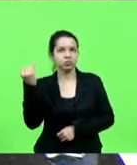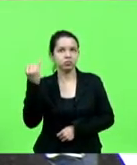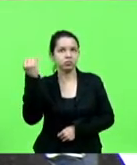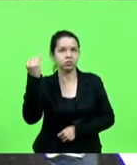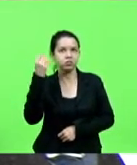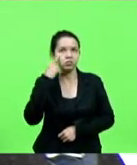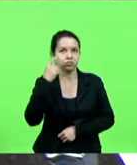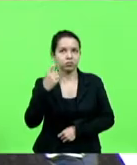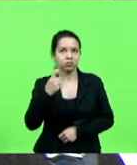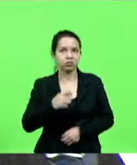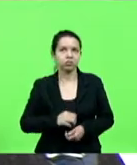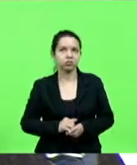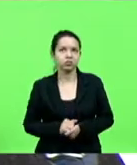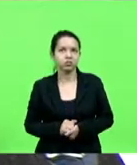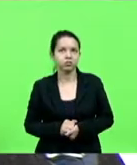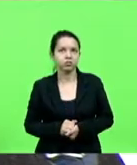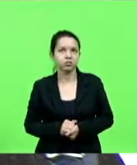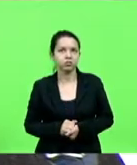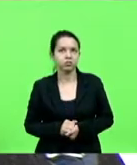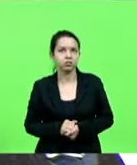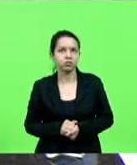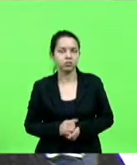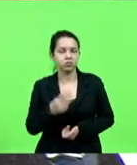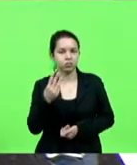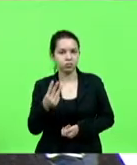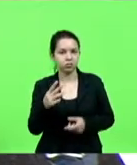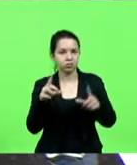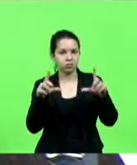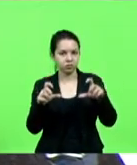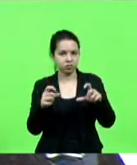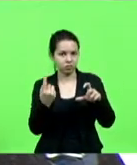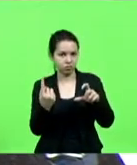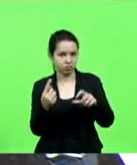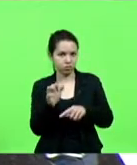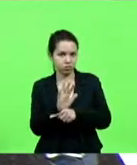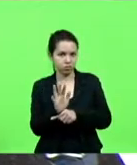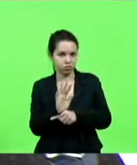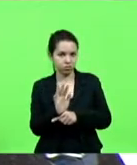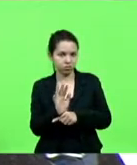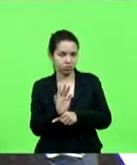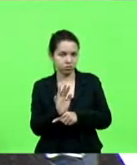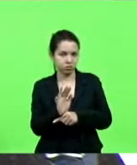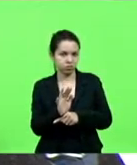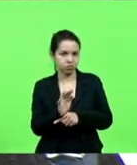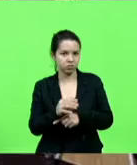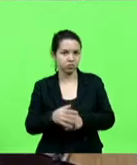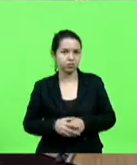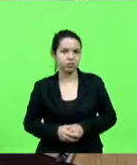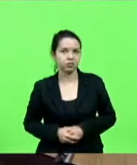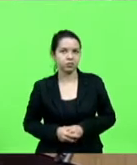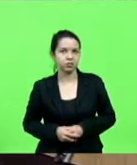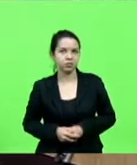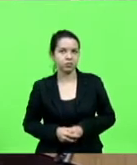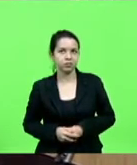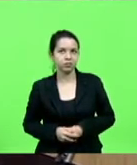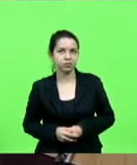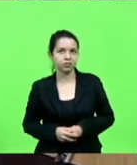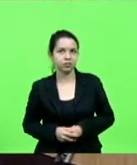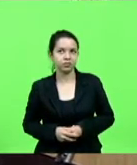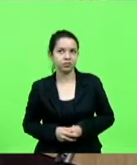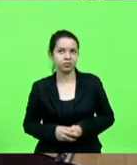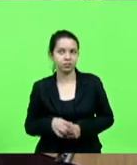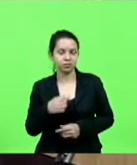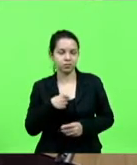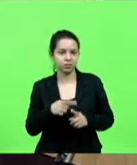Três fotos e um videozinho ali. Enquanto isso, me concede uma parte, Sargento Lima? Fique à vontade. Só porque